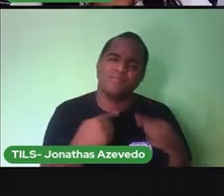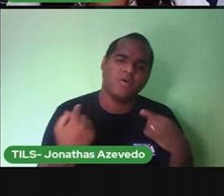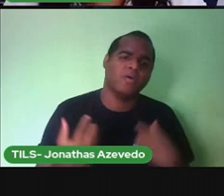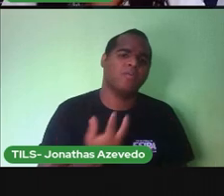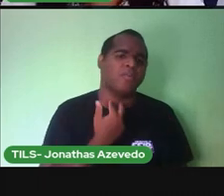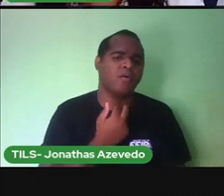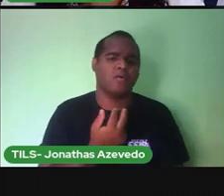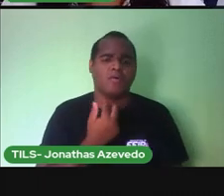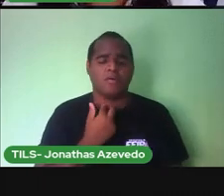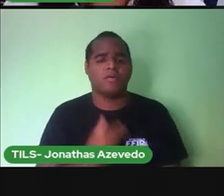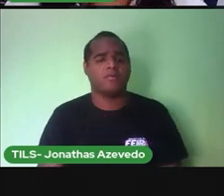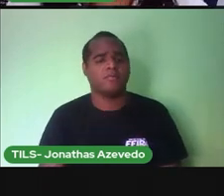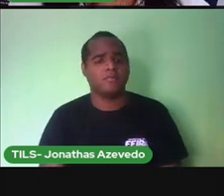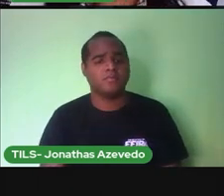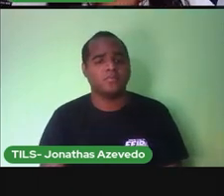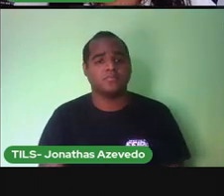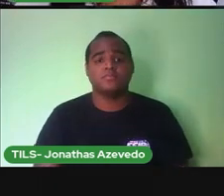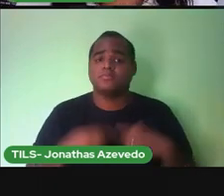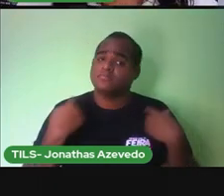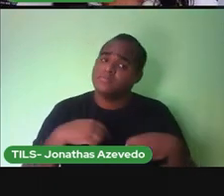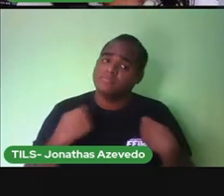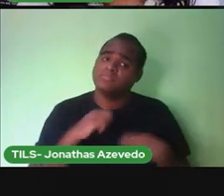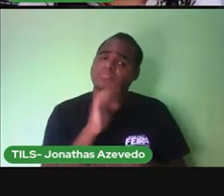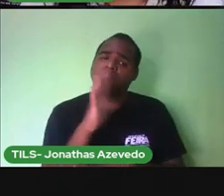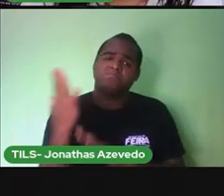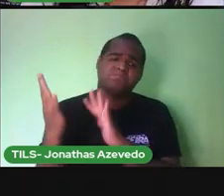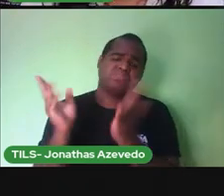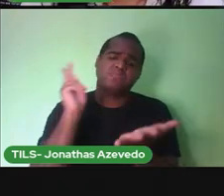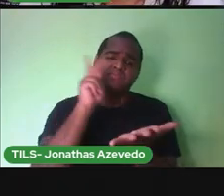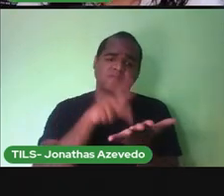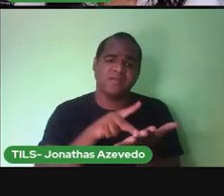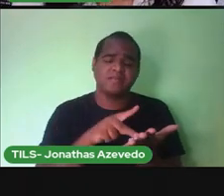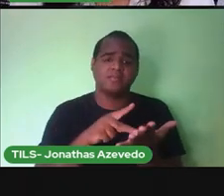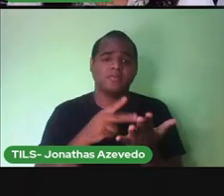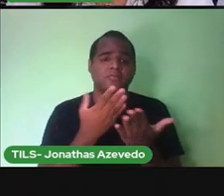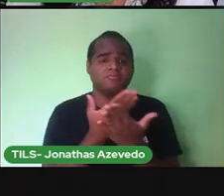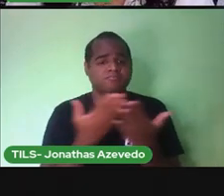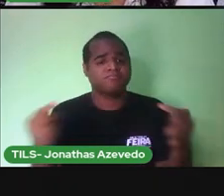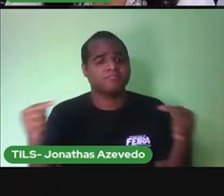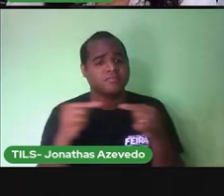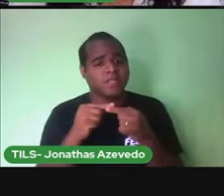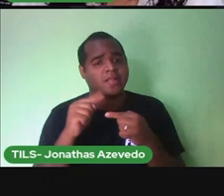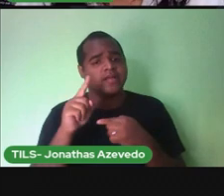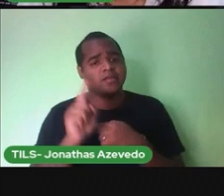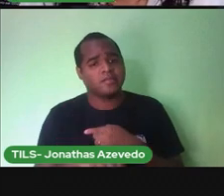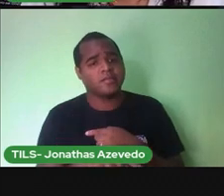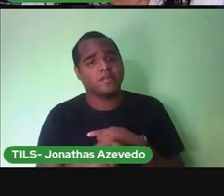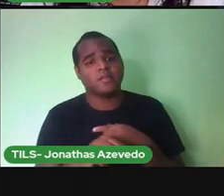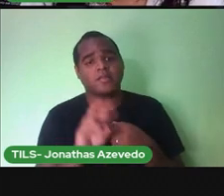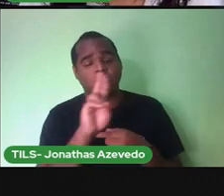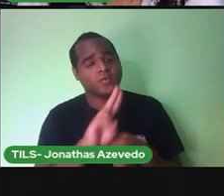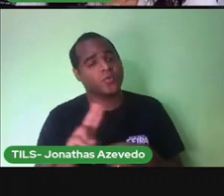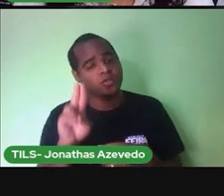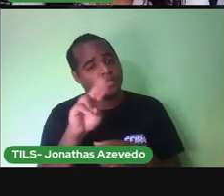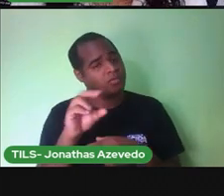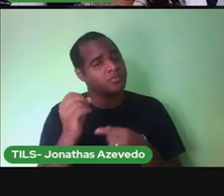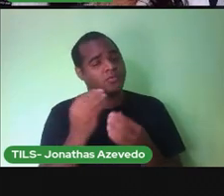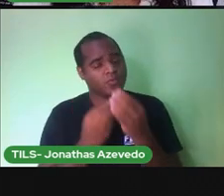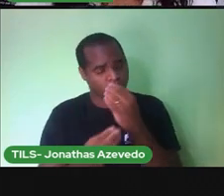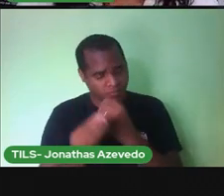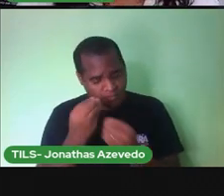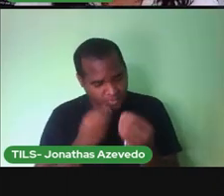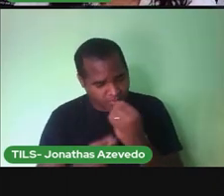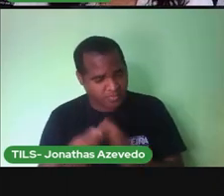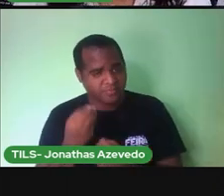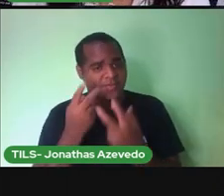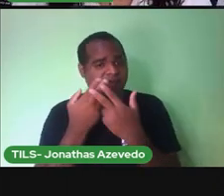Eles fazem parte da natureza E eles servem Tanto pra ser útil Na nossa alimentação No